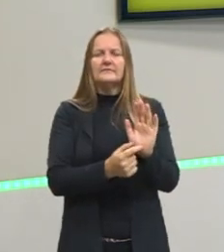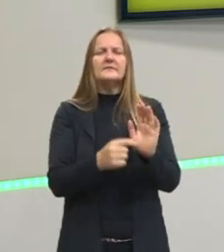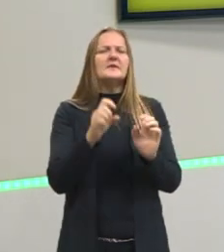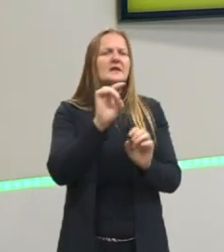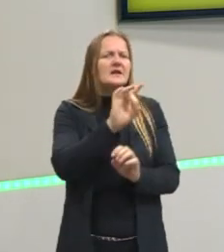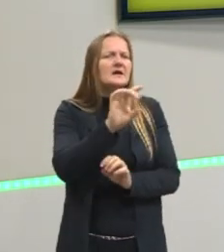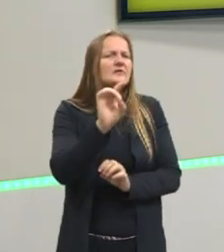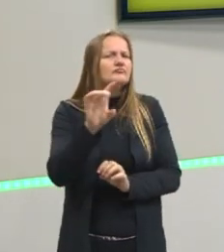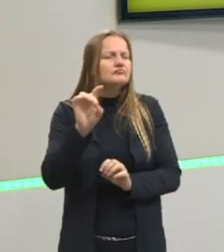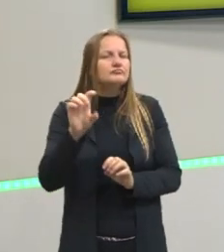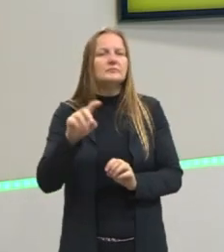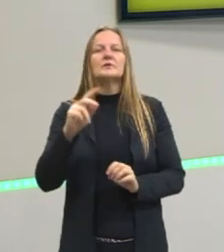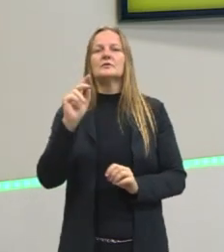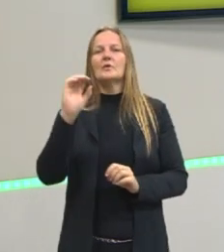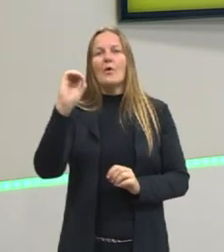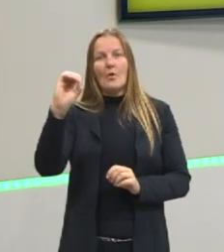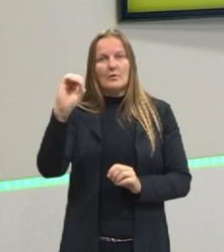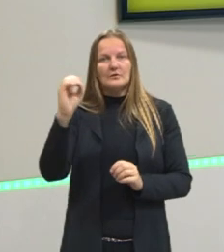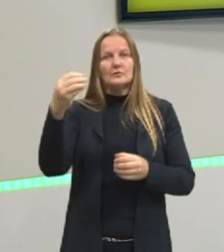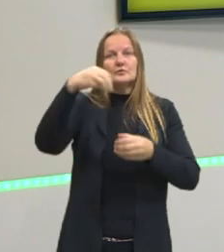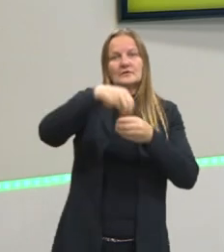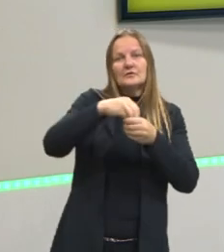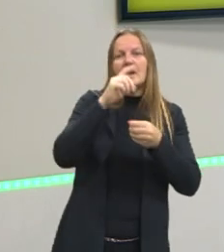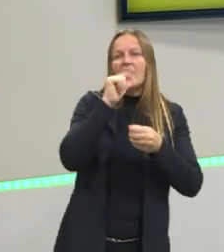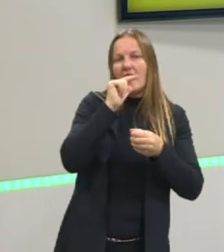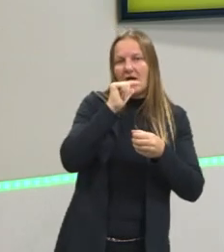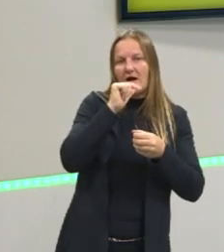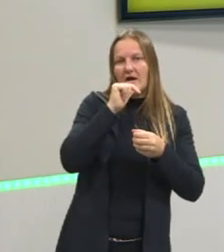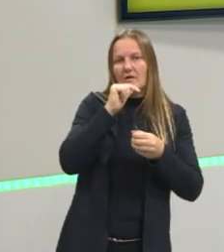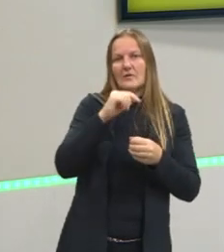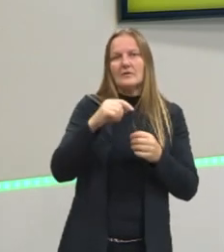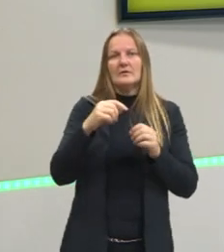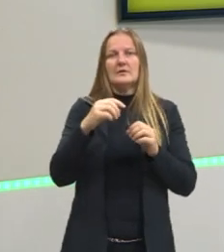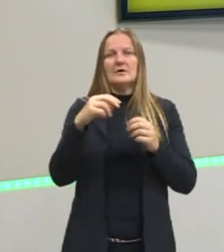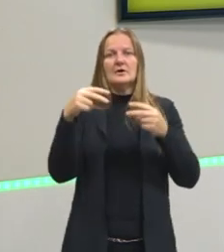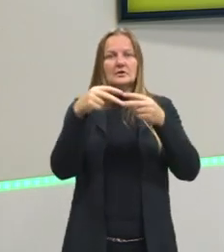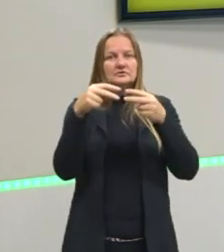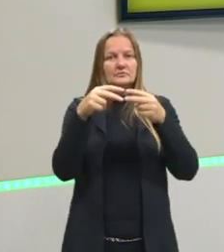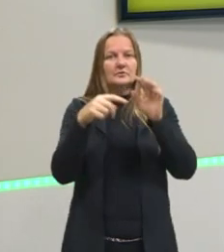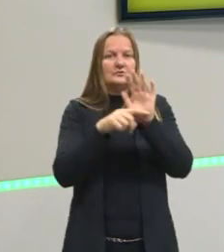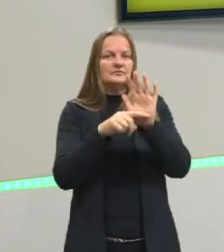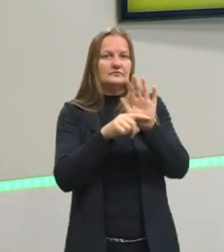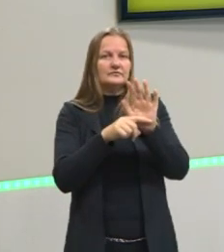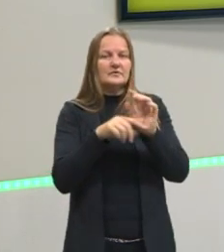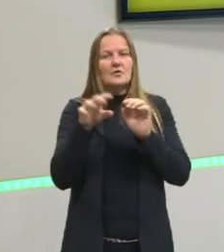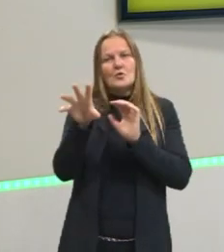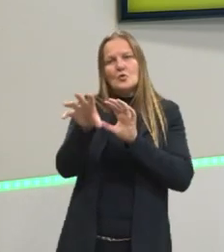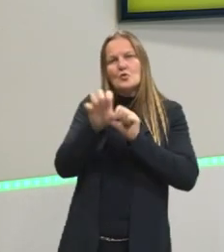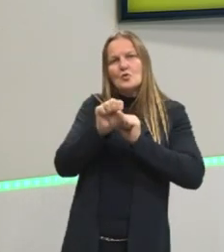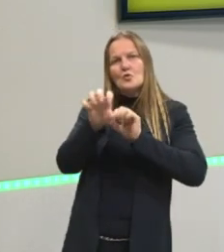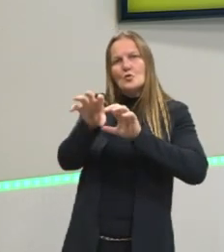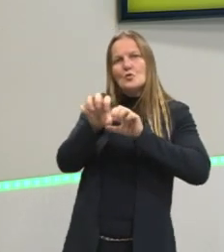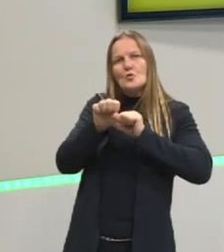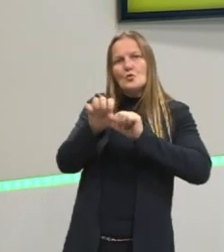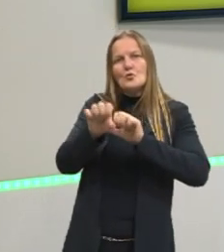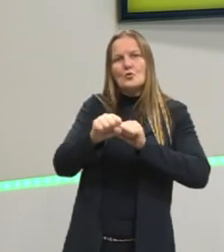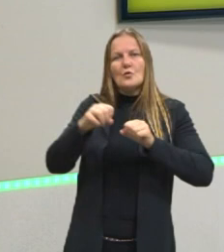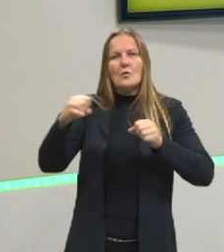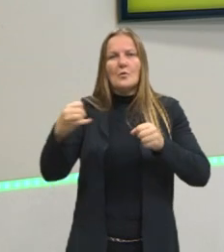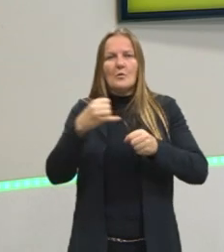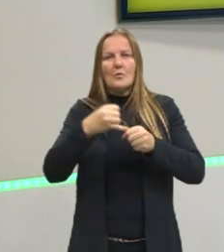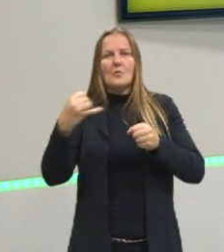parcial do oxigênio da minha água, que é o dipolo negativo, ele vai ser atraído pelo cátion,